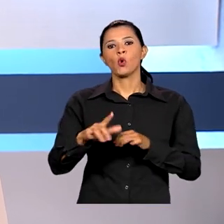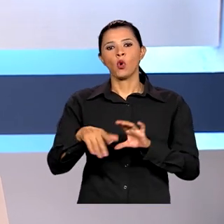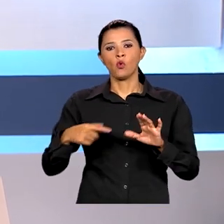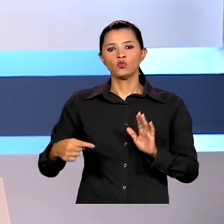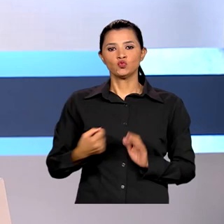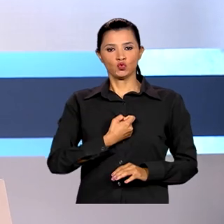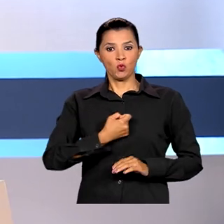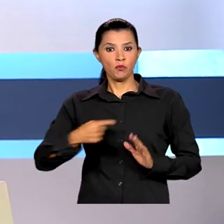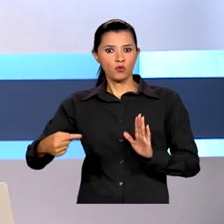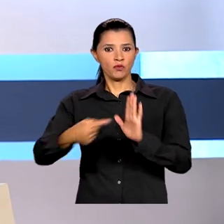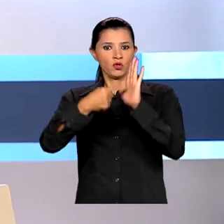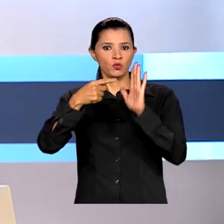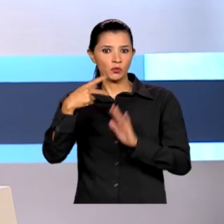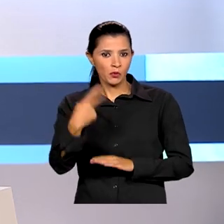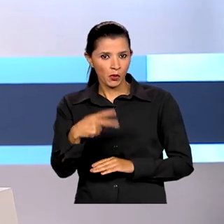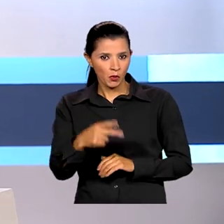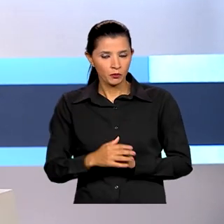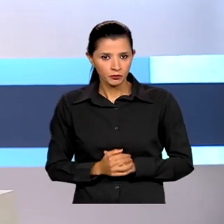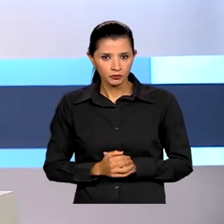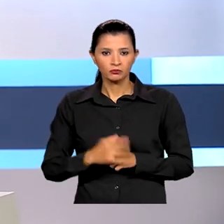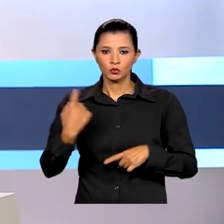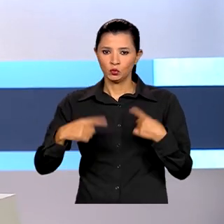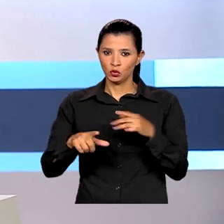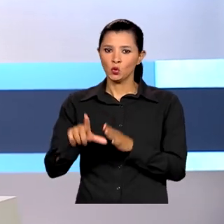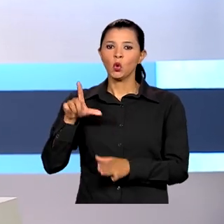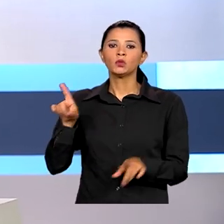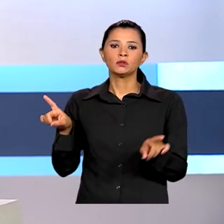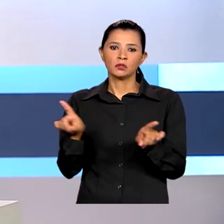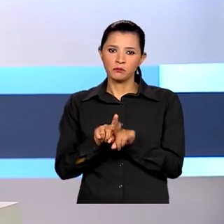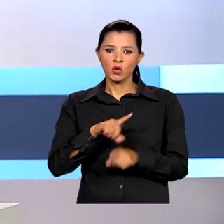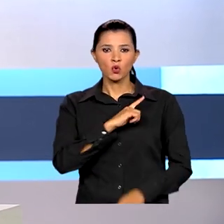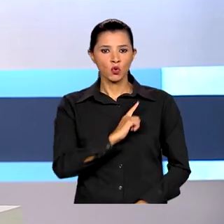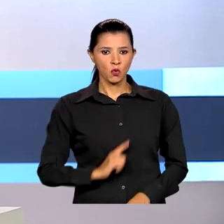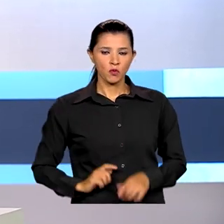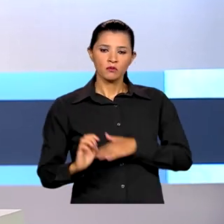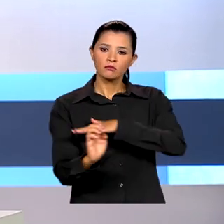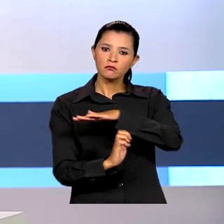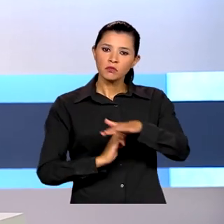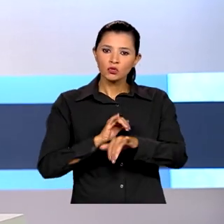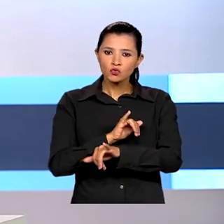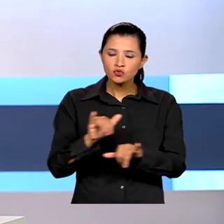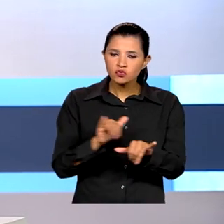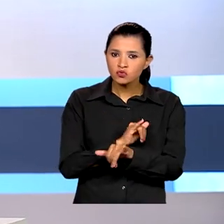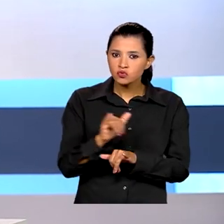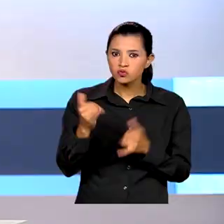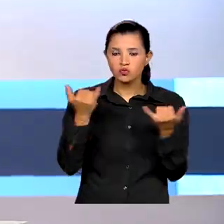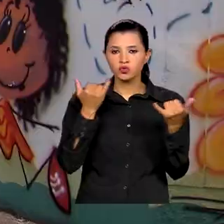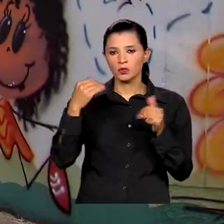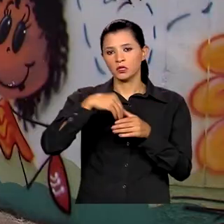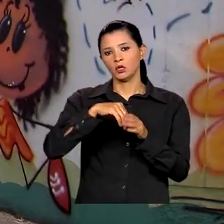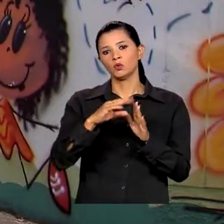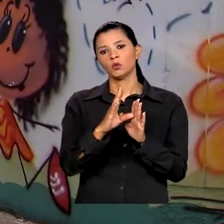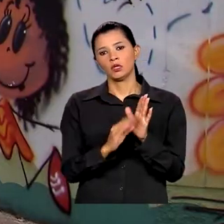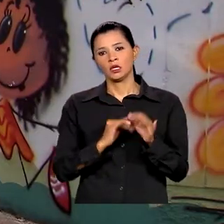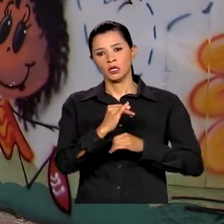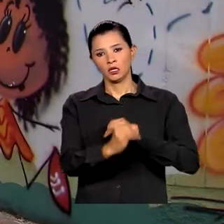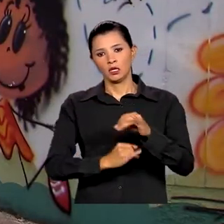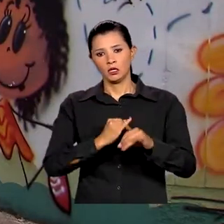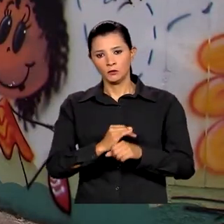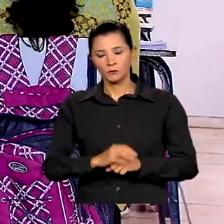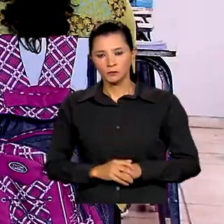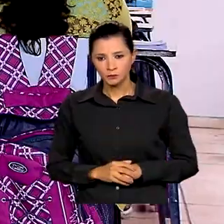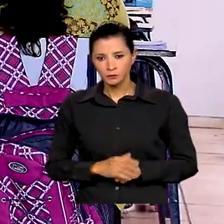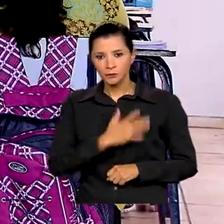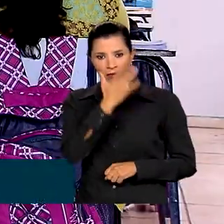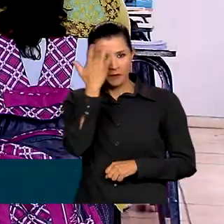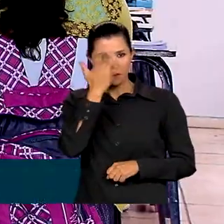denúncias. O assunto também foi discutido ontem entre o governo e empresas que divulgam conteúdos na internet. Quem tiver